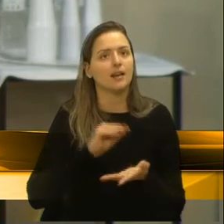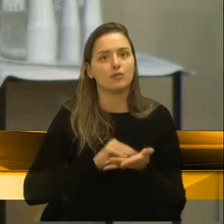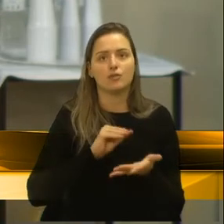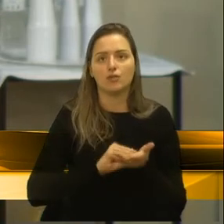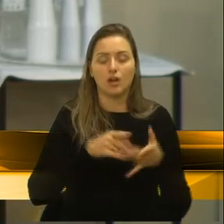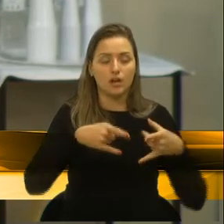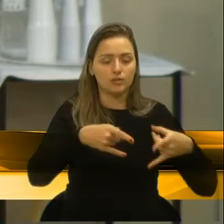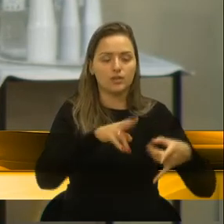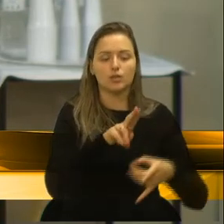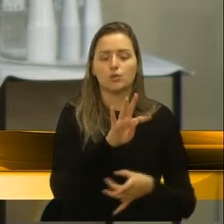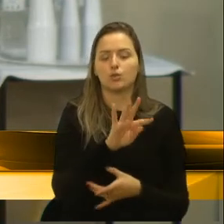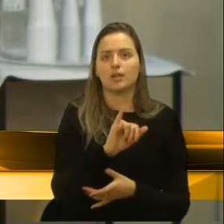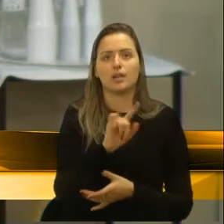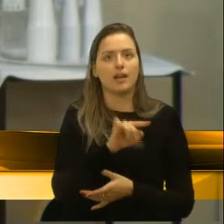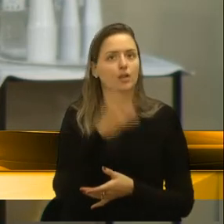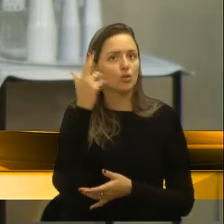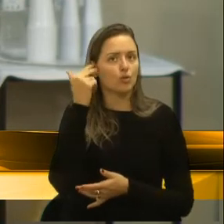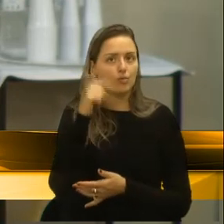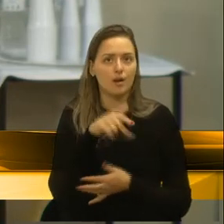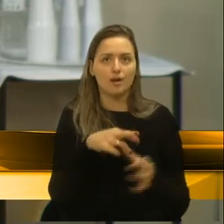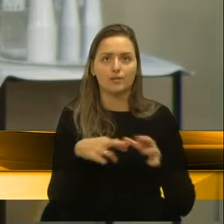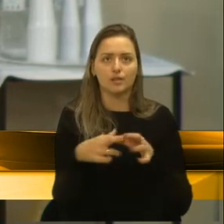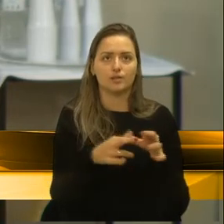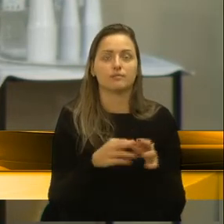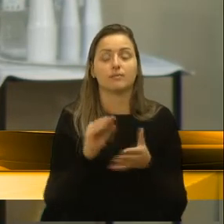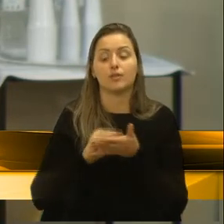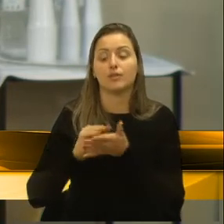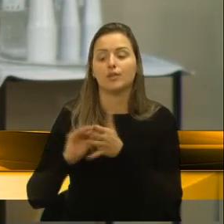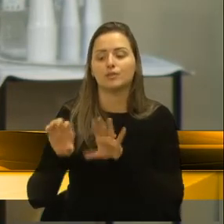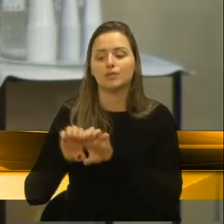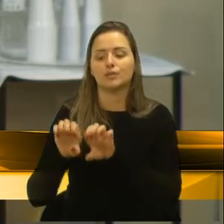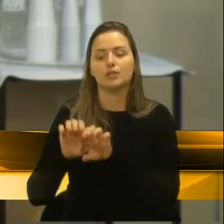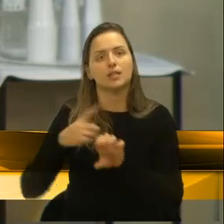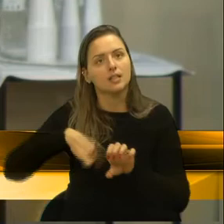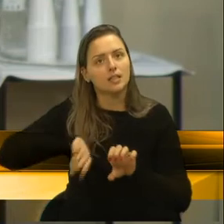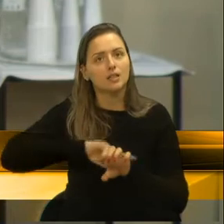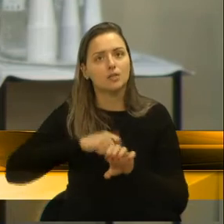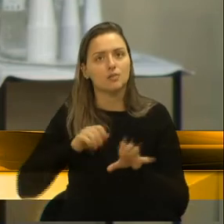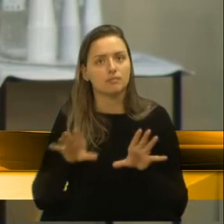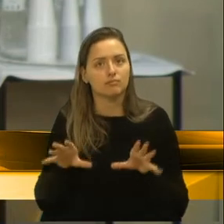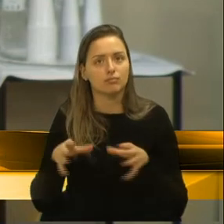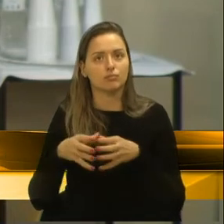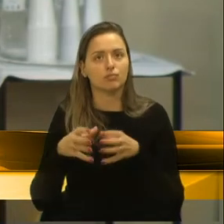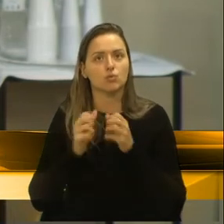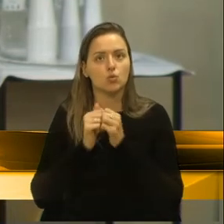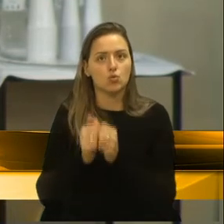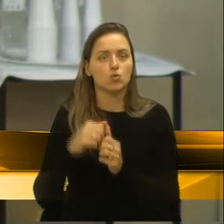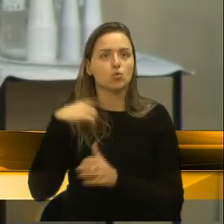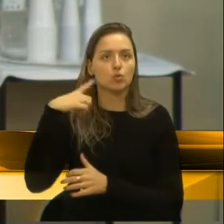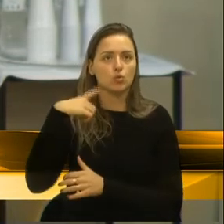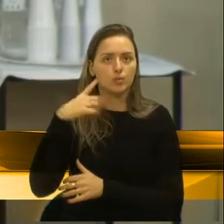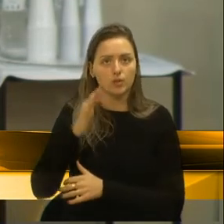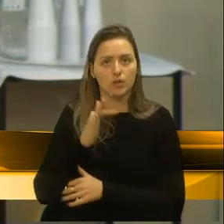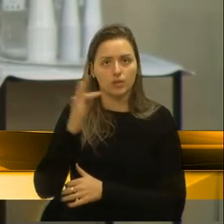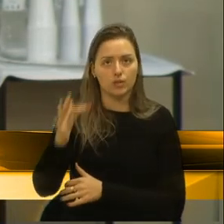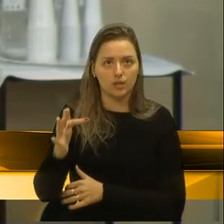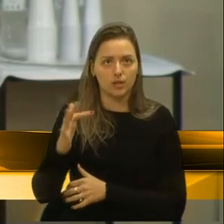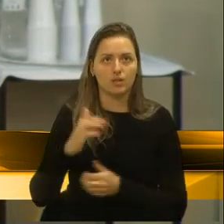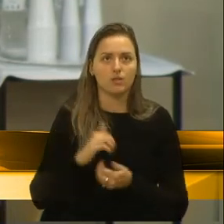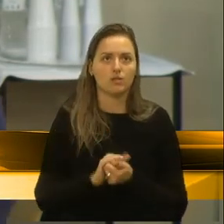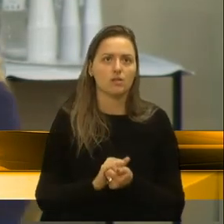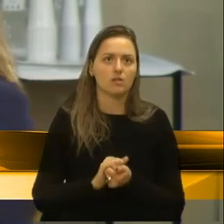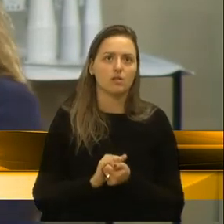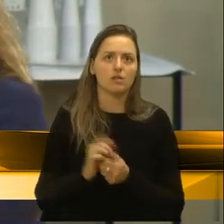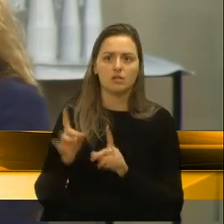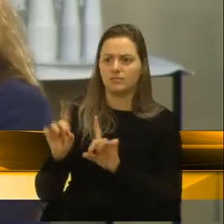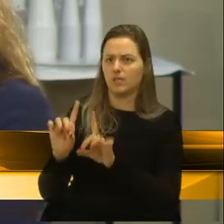região. E aí é uma ação estruturante que nós temos que nos unir todos, junto aos nossos deputados federais. Não, não,